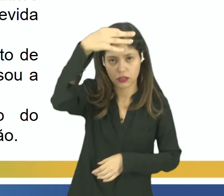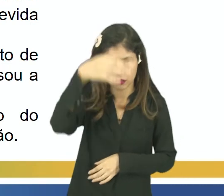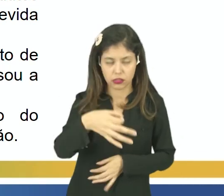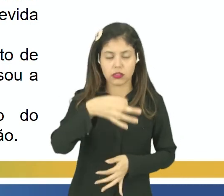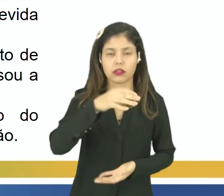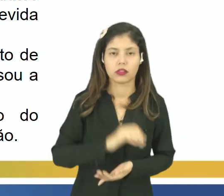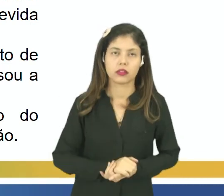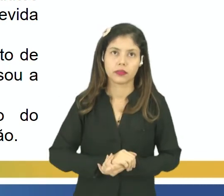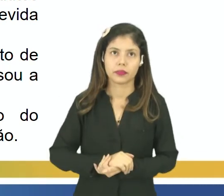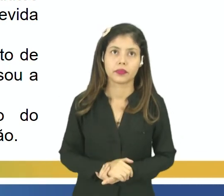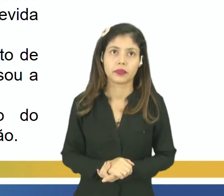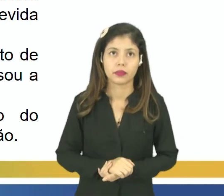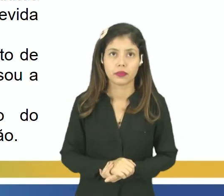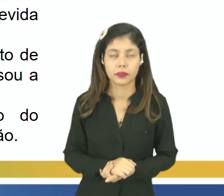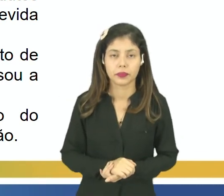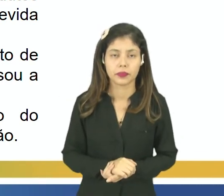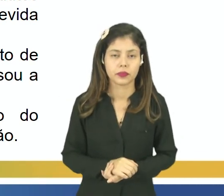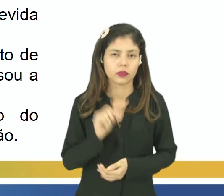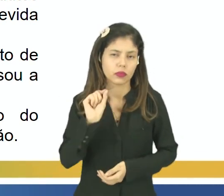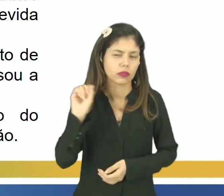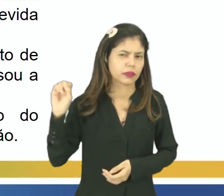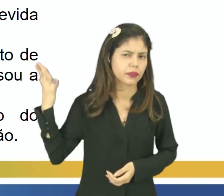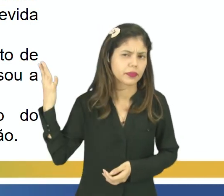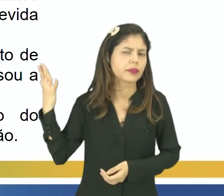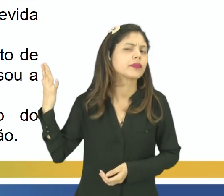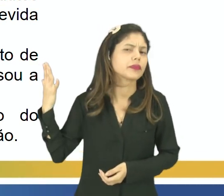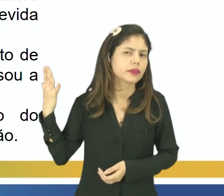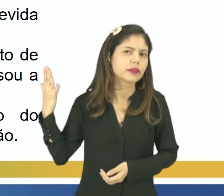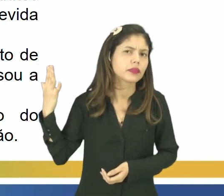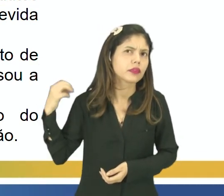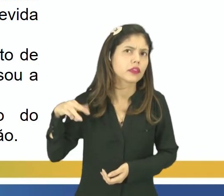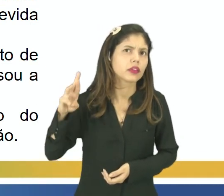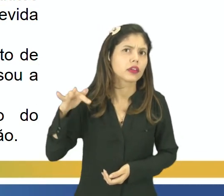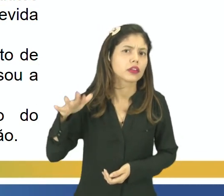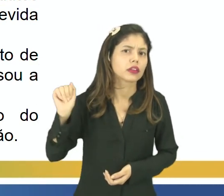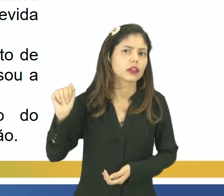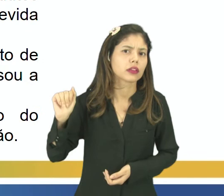marque a única alternativa correta. O foi que aconteceu mesmo lá em Mariana?